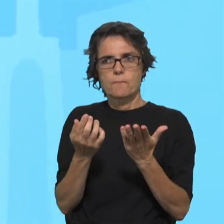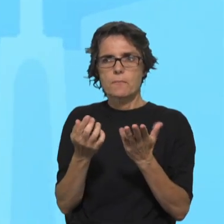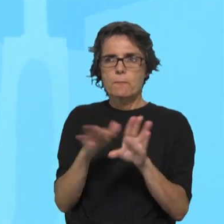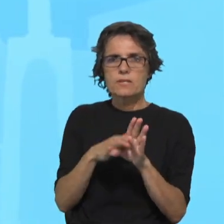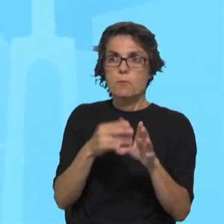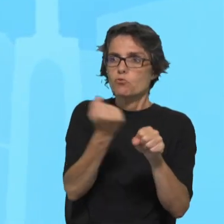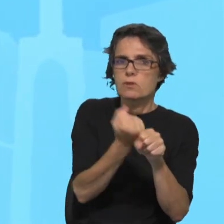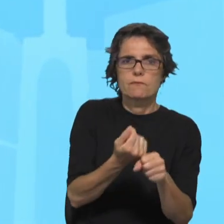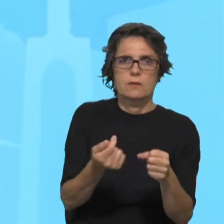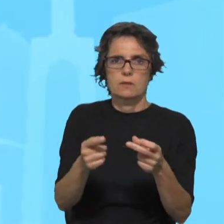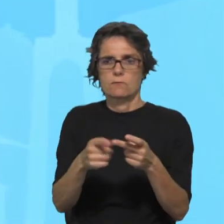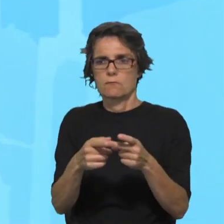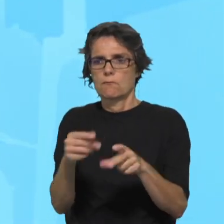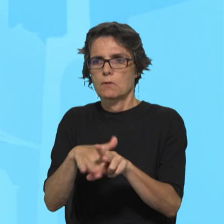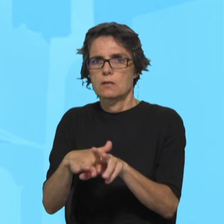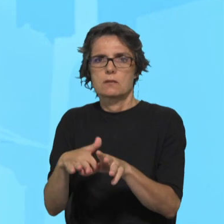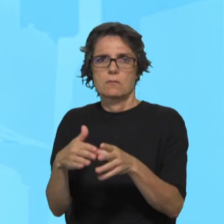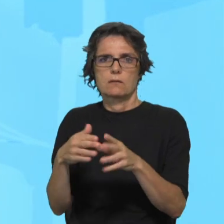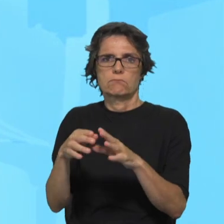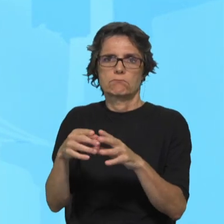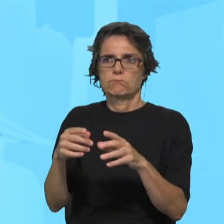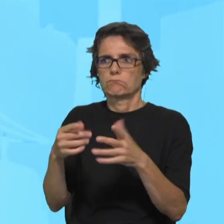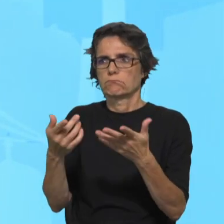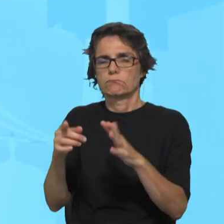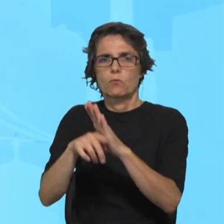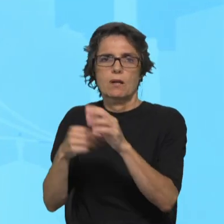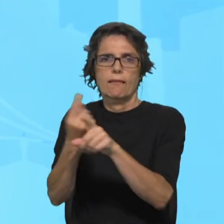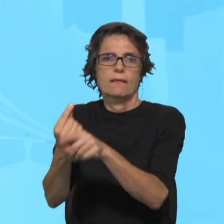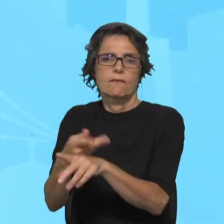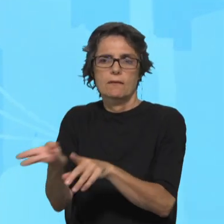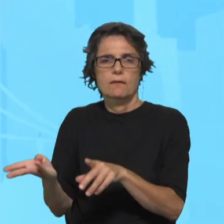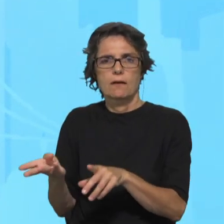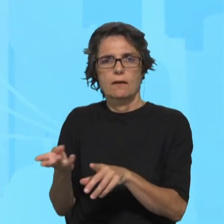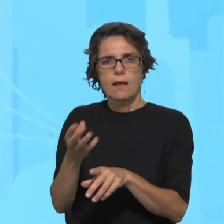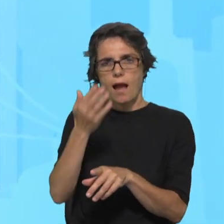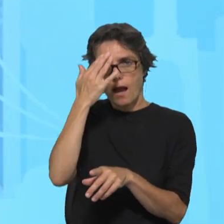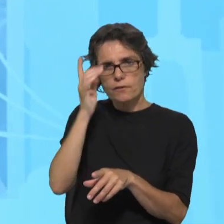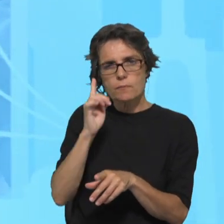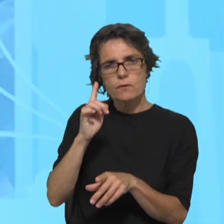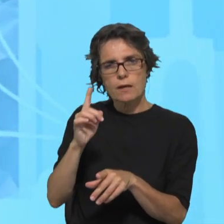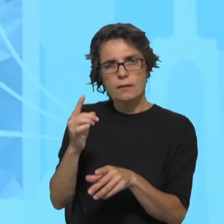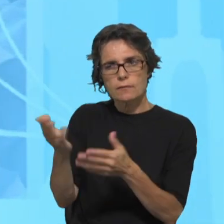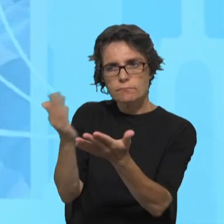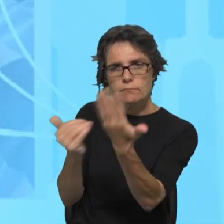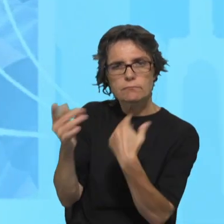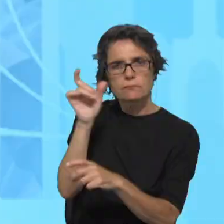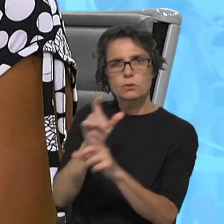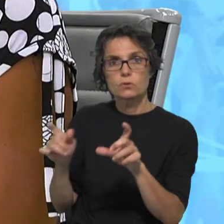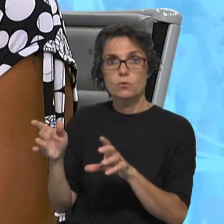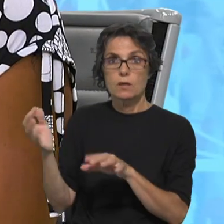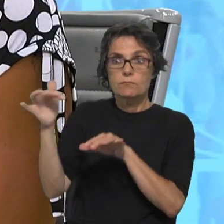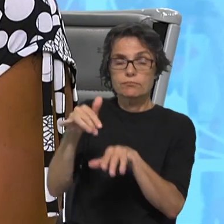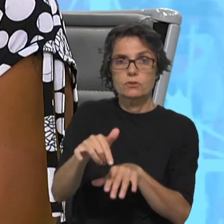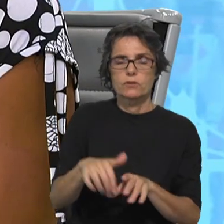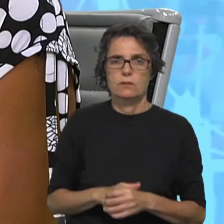nos serviços da paróquia, é importante abrir espaço à participação das pessoas que vão chegando? É claro que